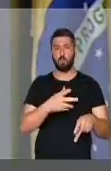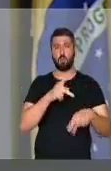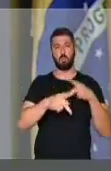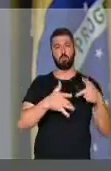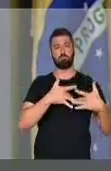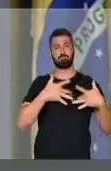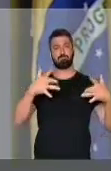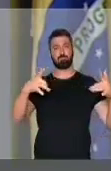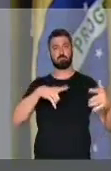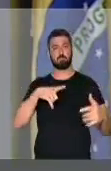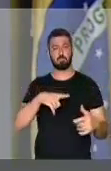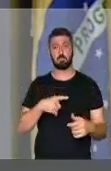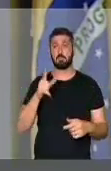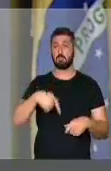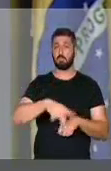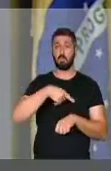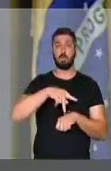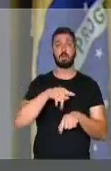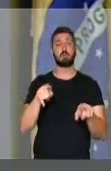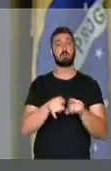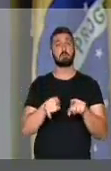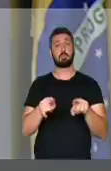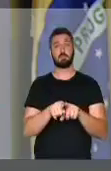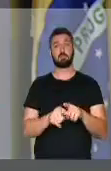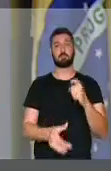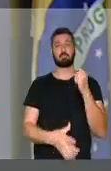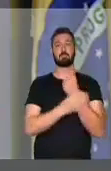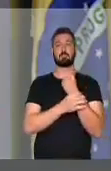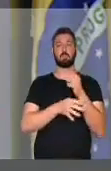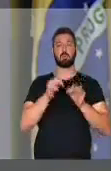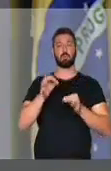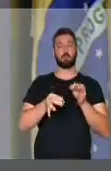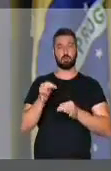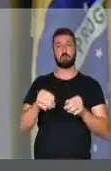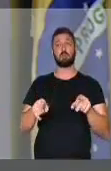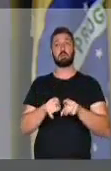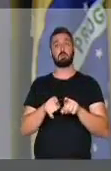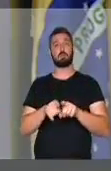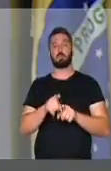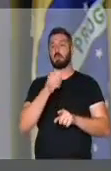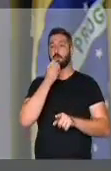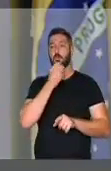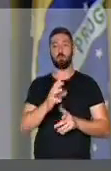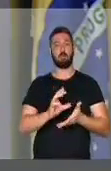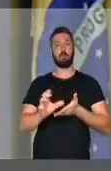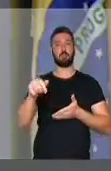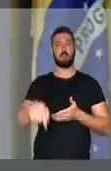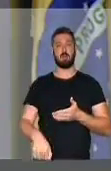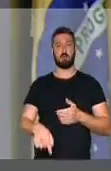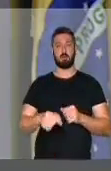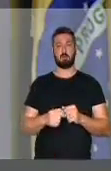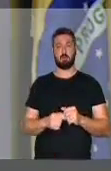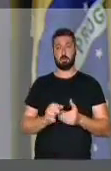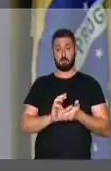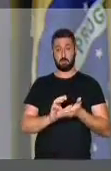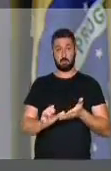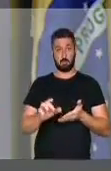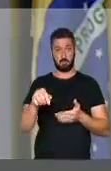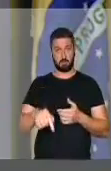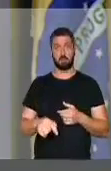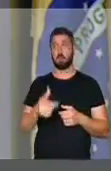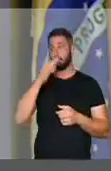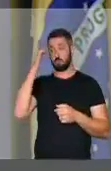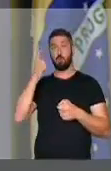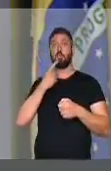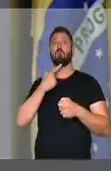povo de bom coração, é um país que tem segurança jurídica e que é bom investir aqui. Os investidores estão